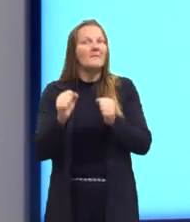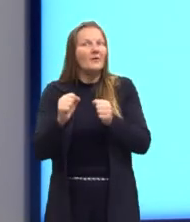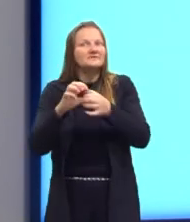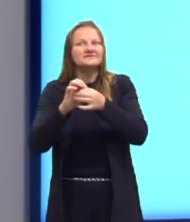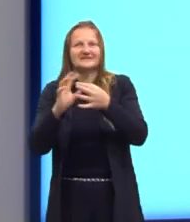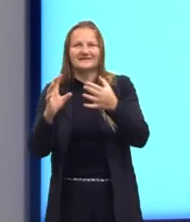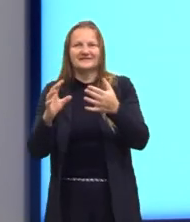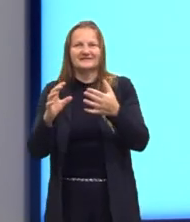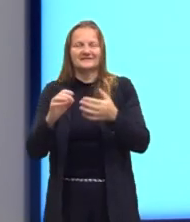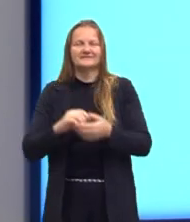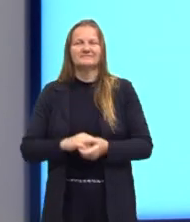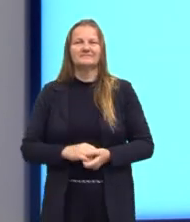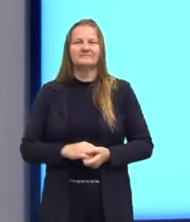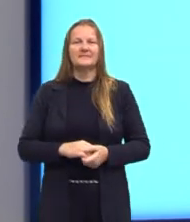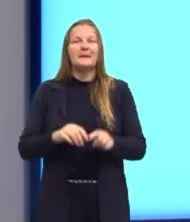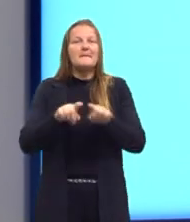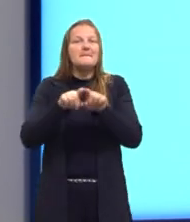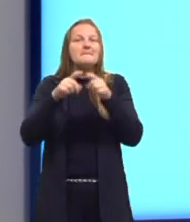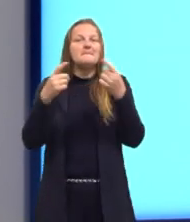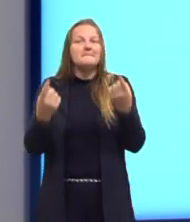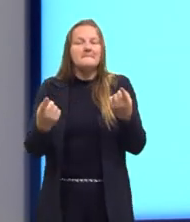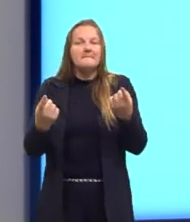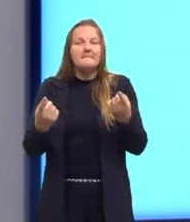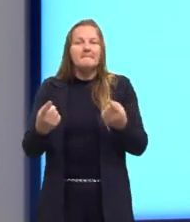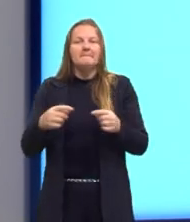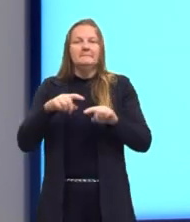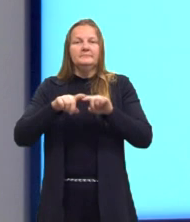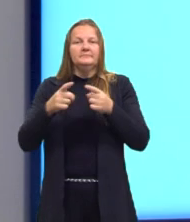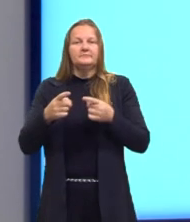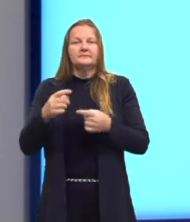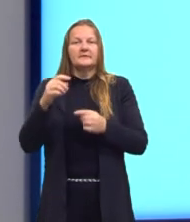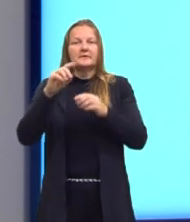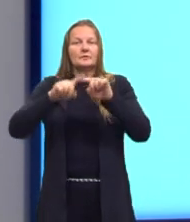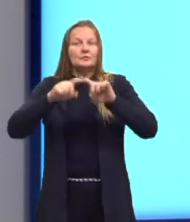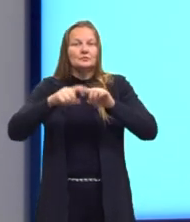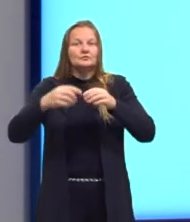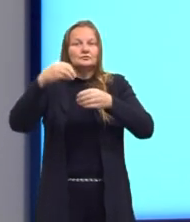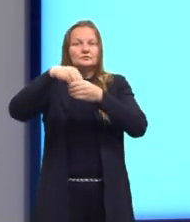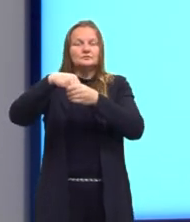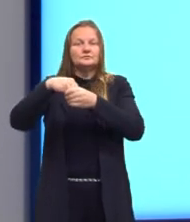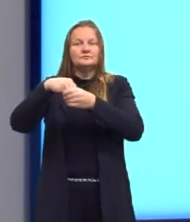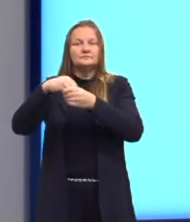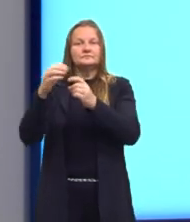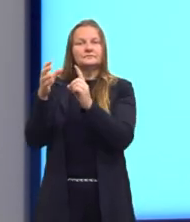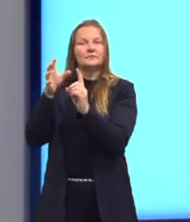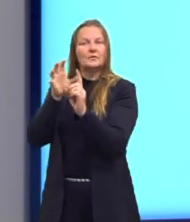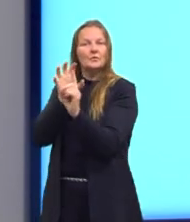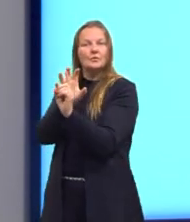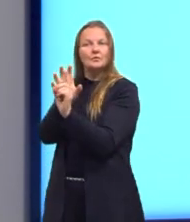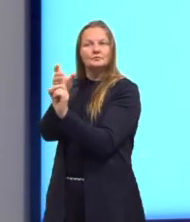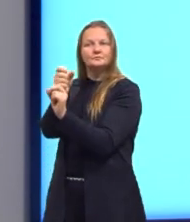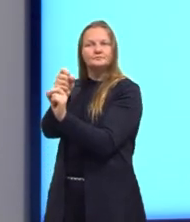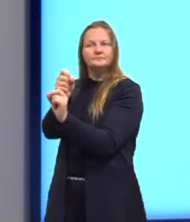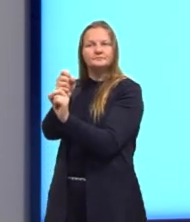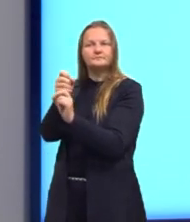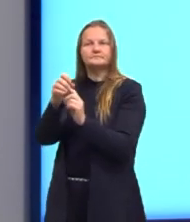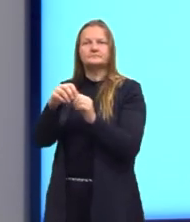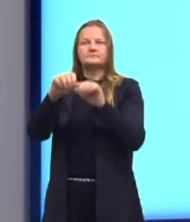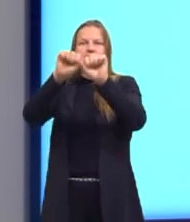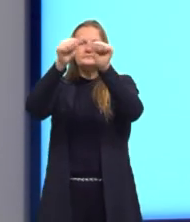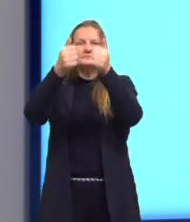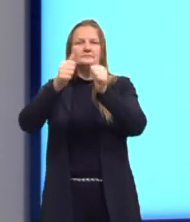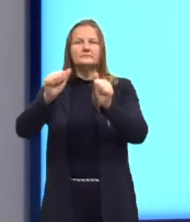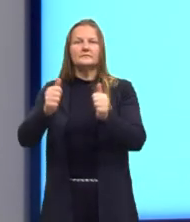termos. Mas, esses termos, eles fazem parte apenas do contradomínio. Para fazer parte da imagem,